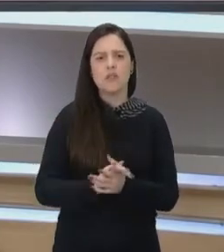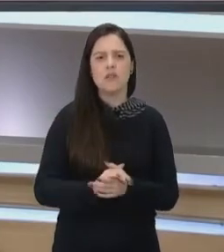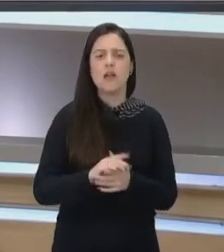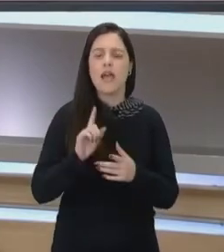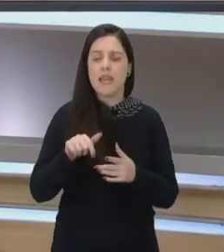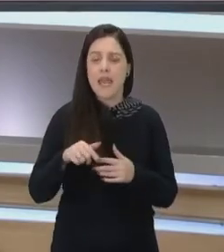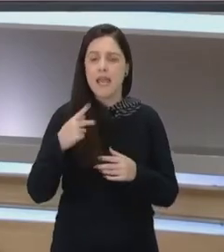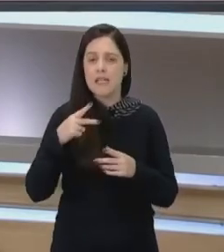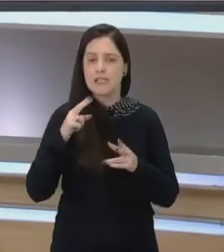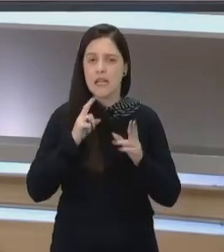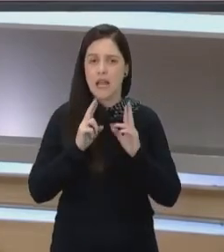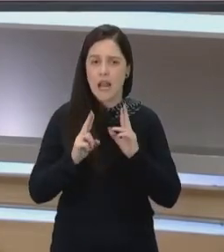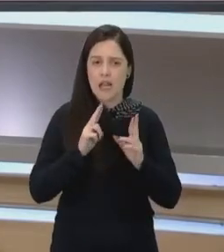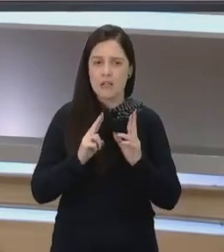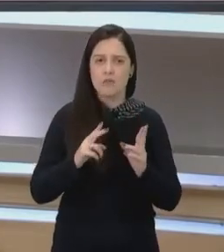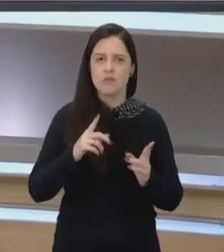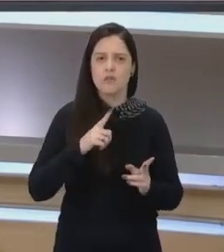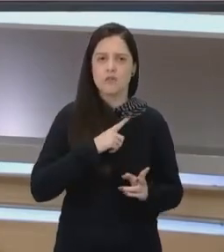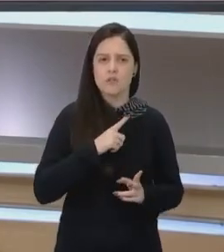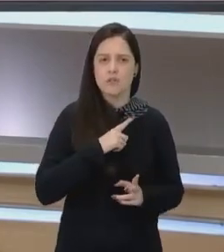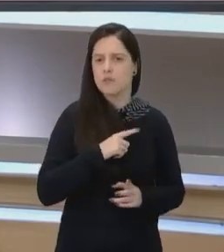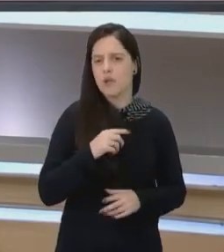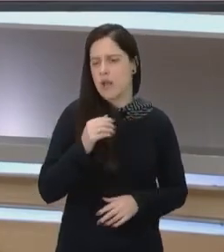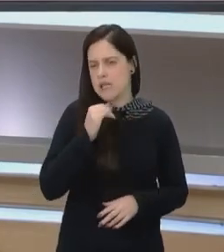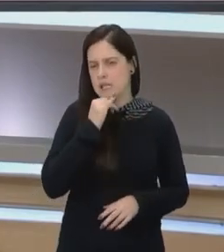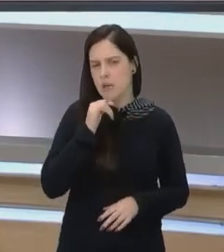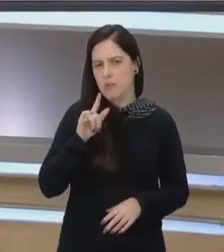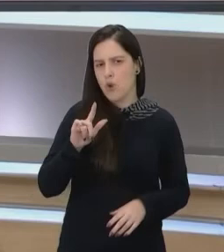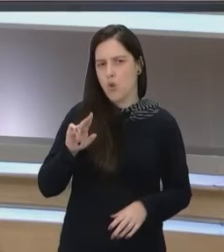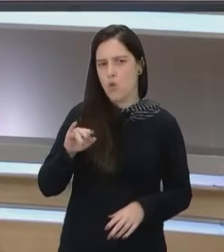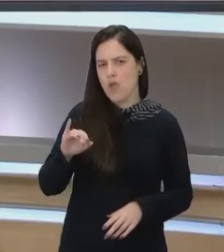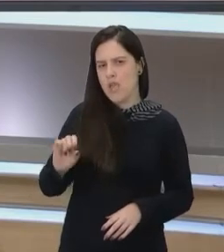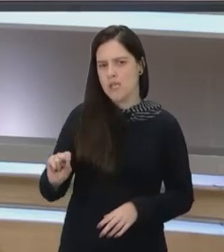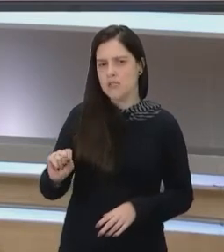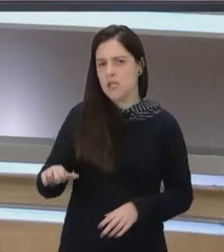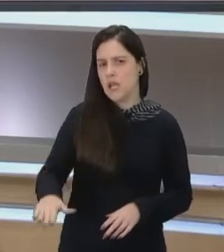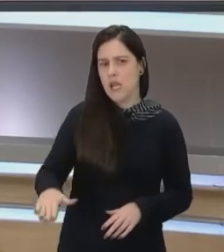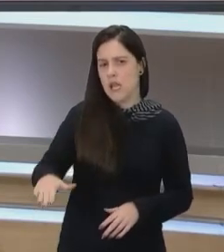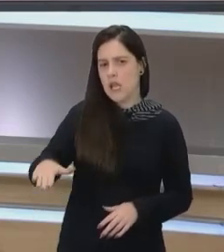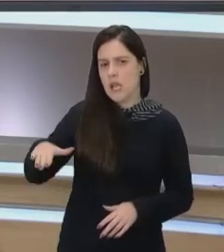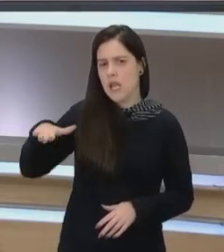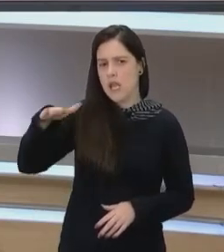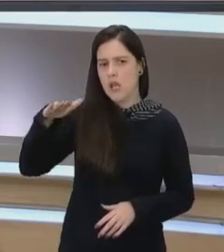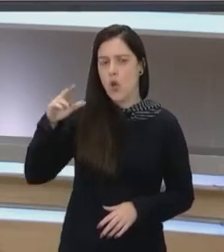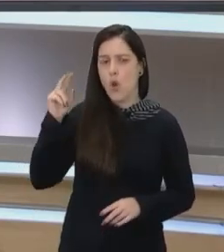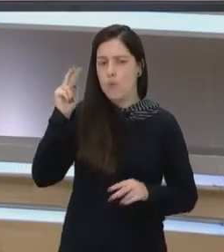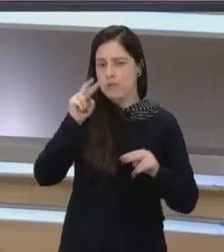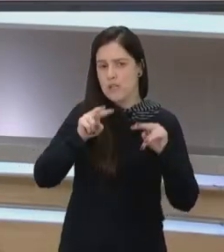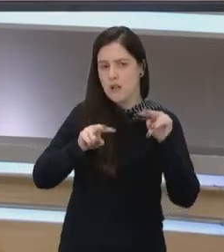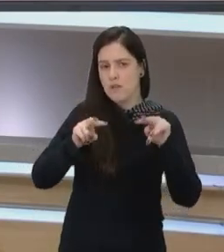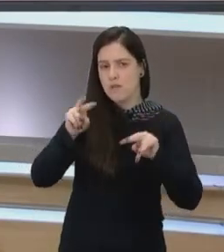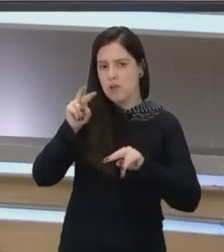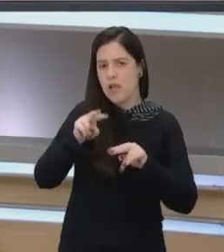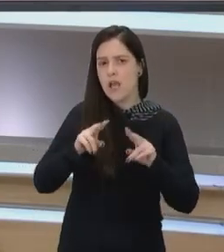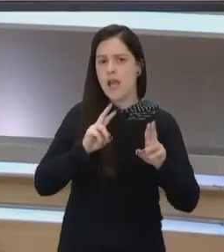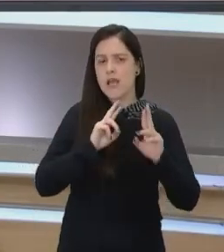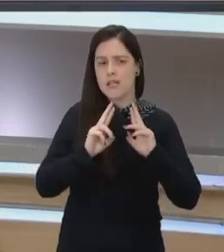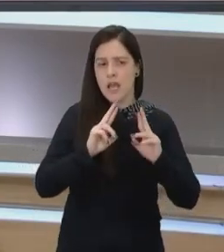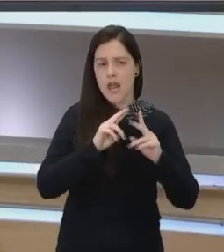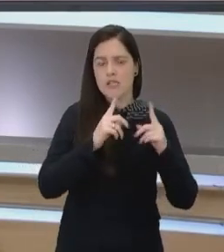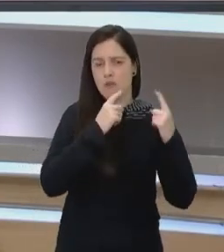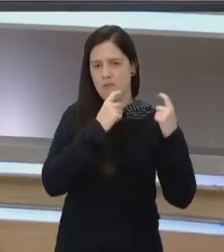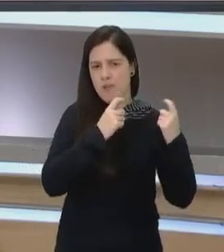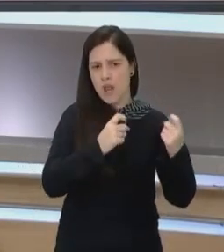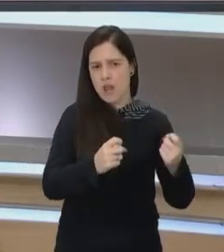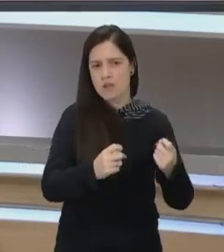relação eles têm o Luiz e o Luiz cresce observando essa relação violenta,